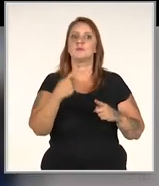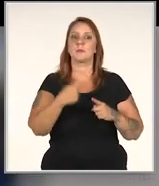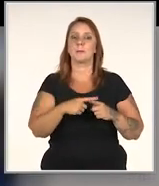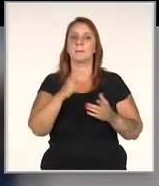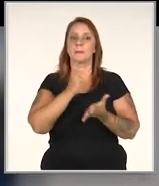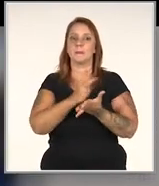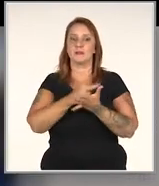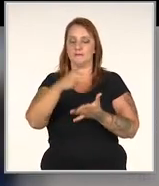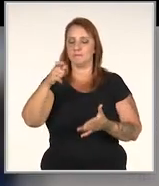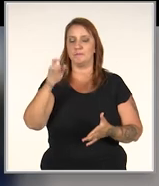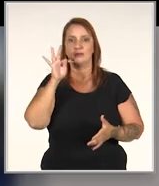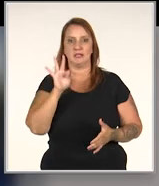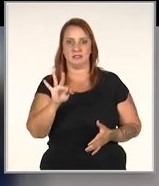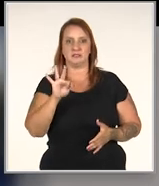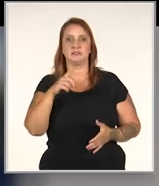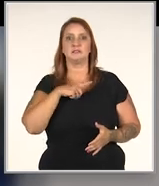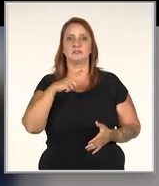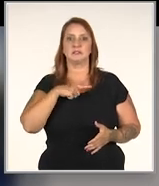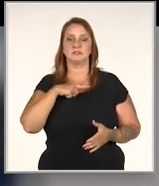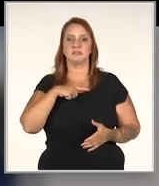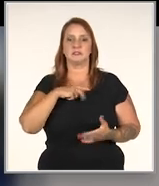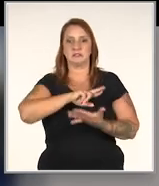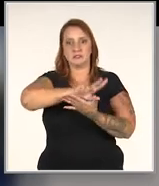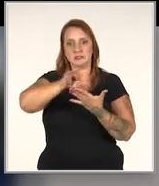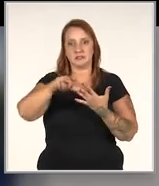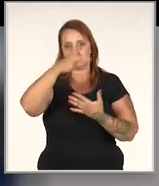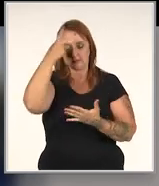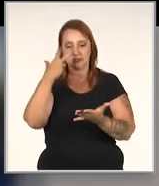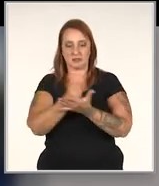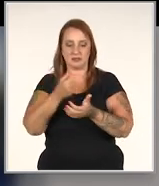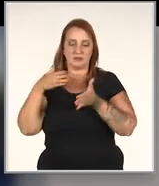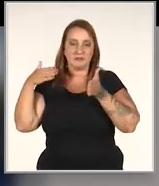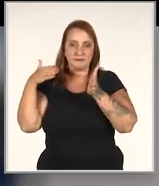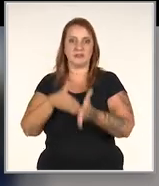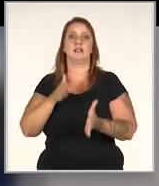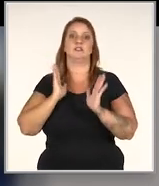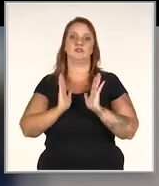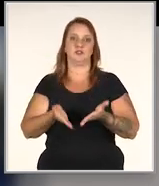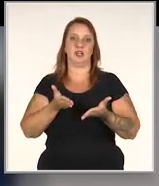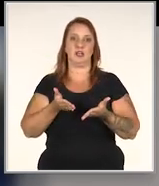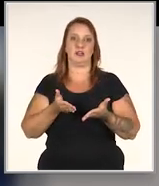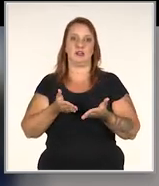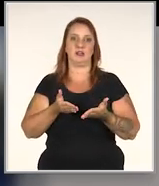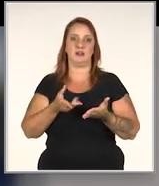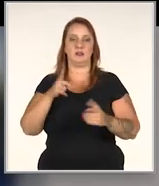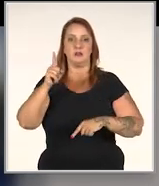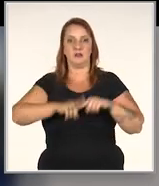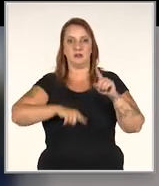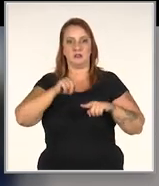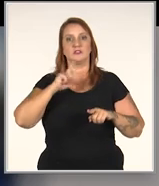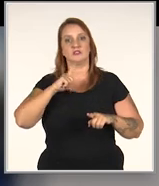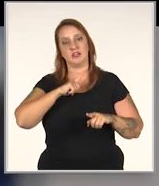porque mesmo a Pet Nativa tendo uma gama de clientes fidelizada com os produtos que ela já